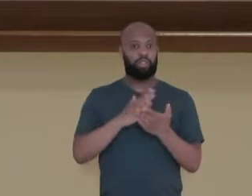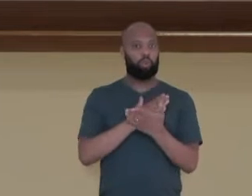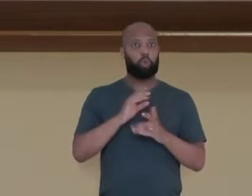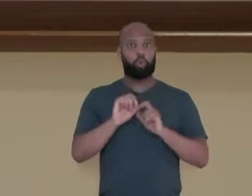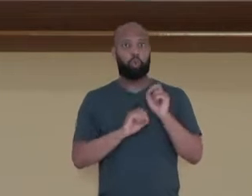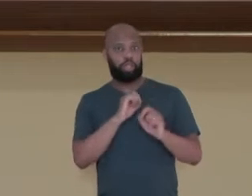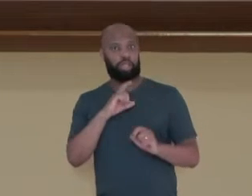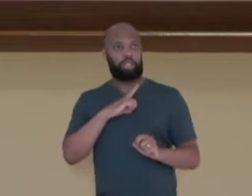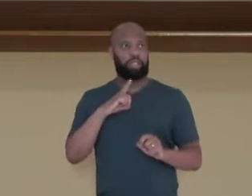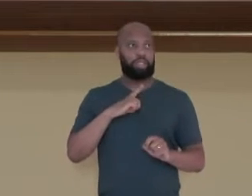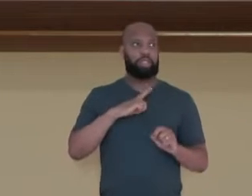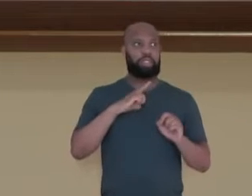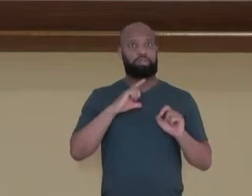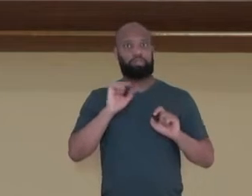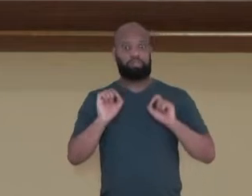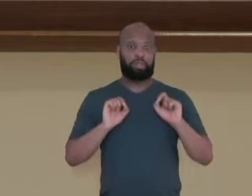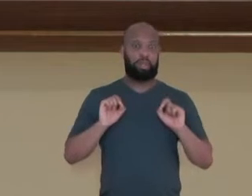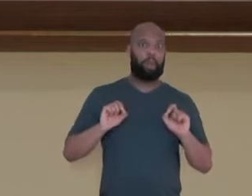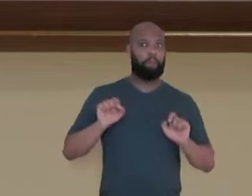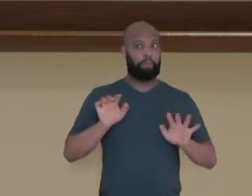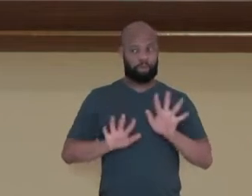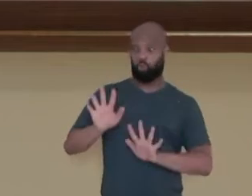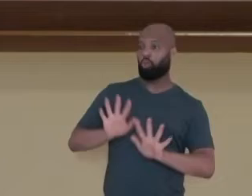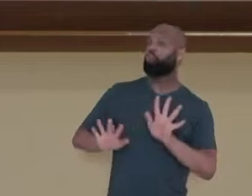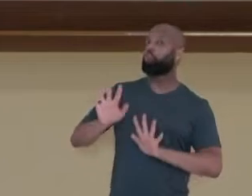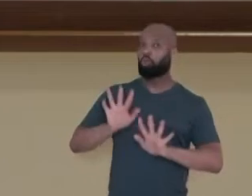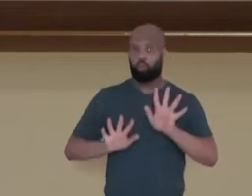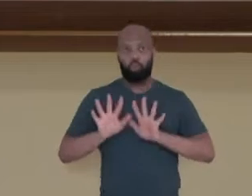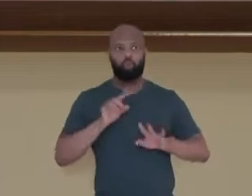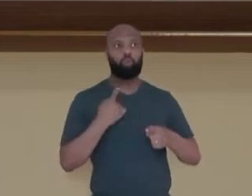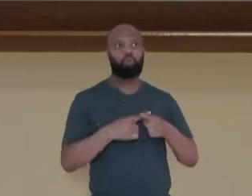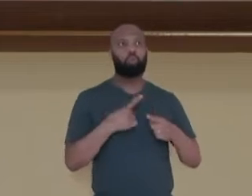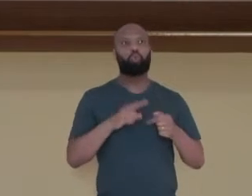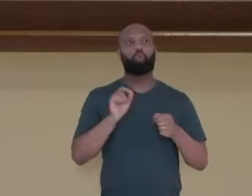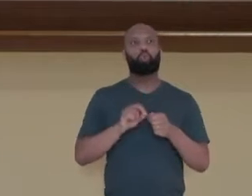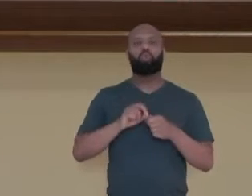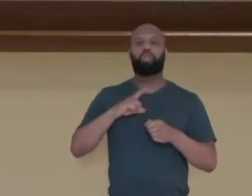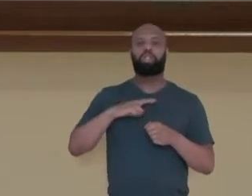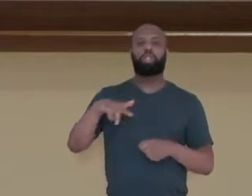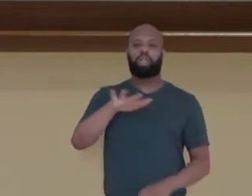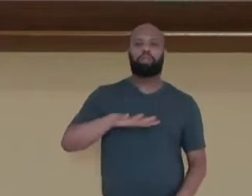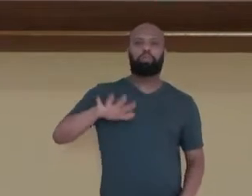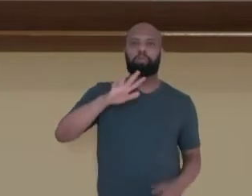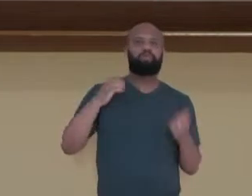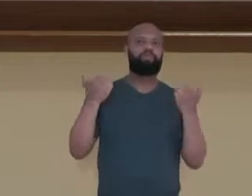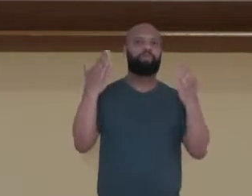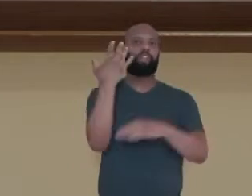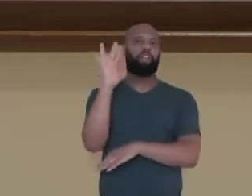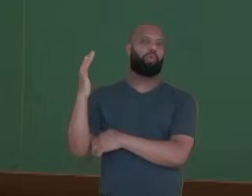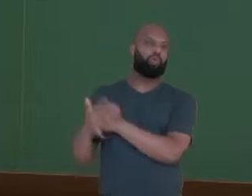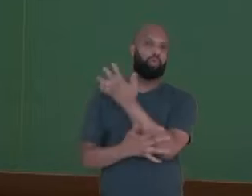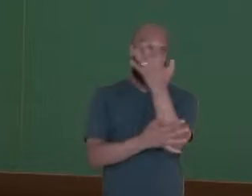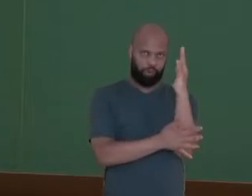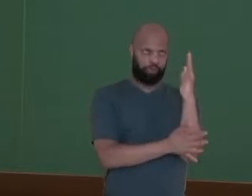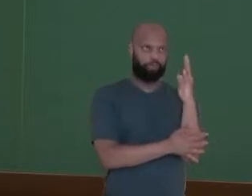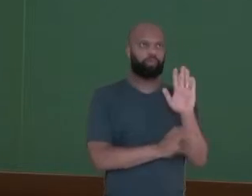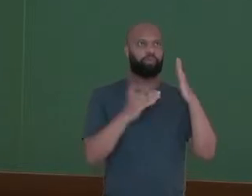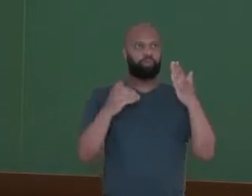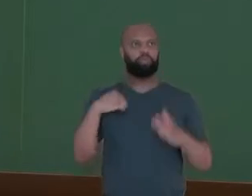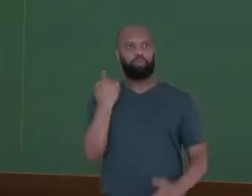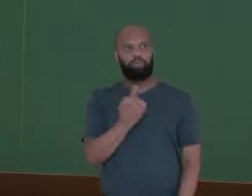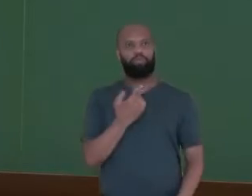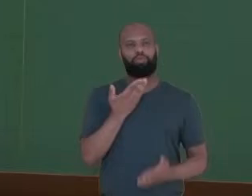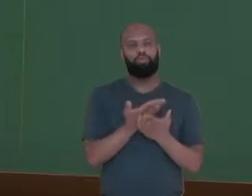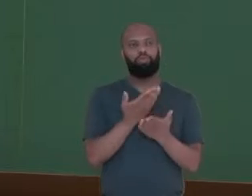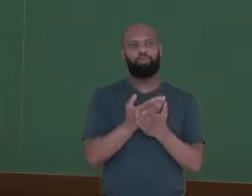maior grau de risco, né? Geralmente são feitos em ambientes naturais. E nós